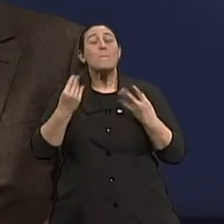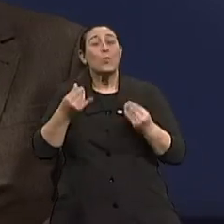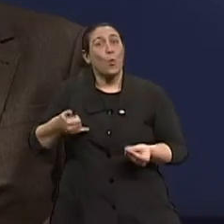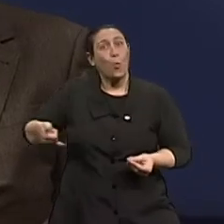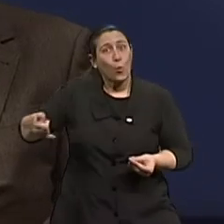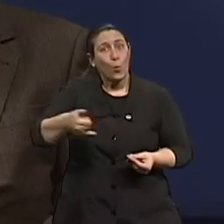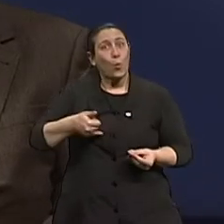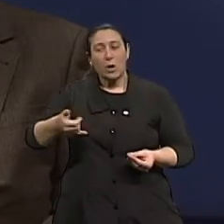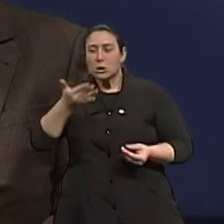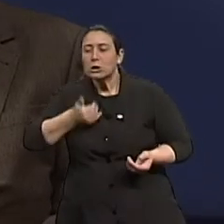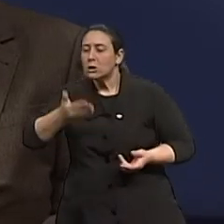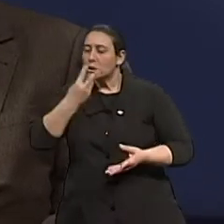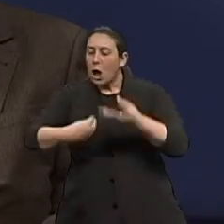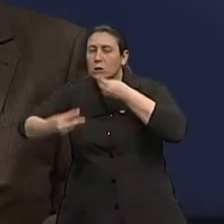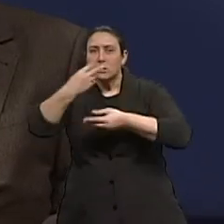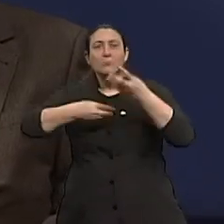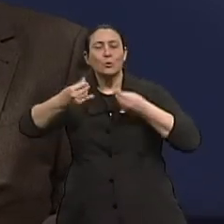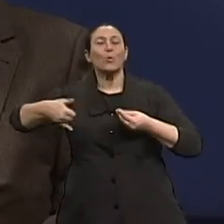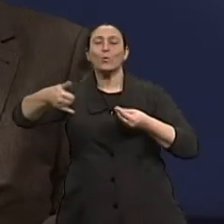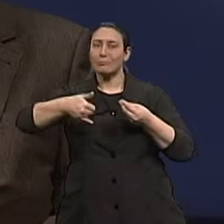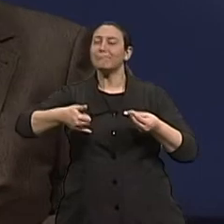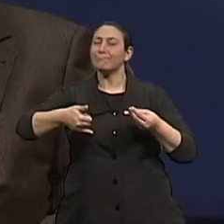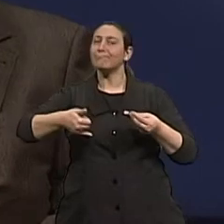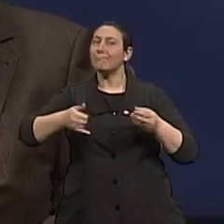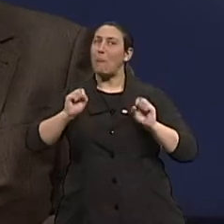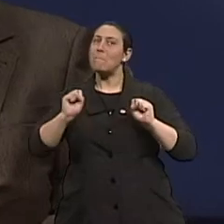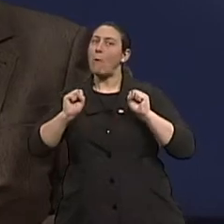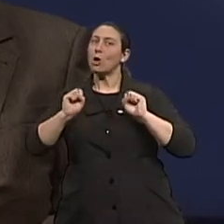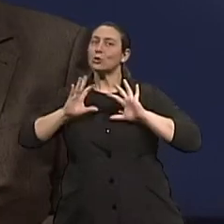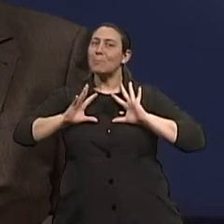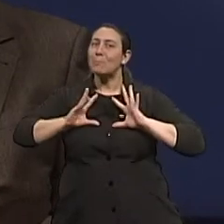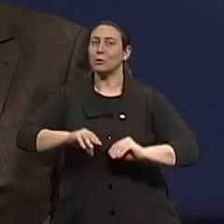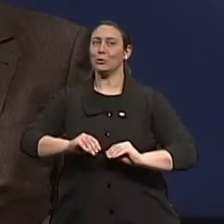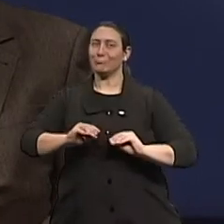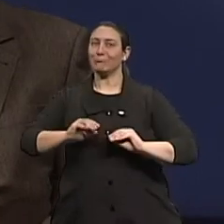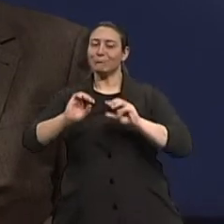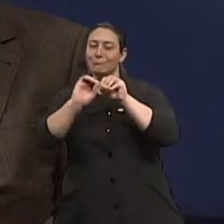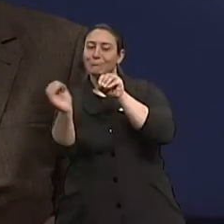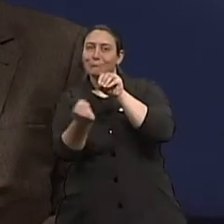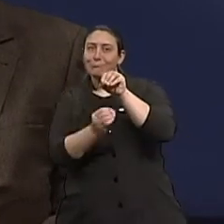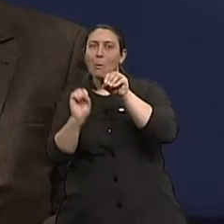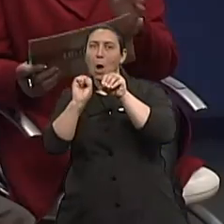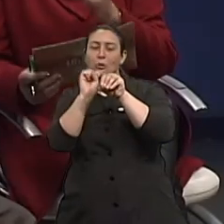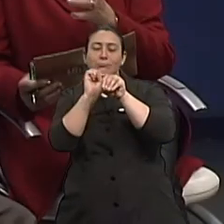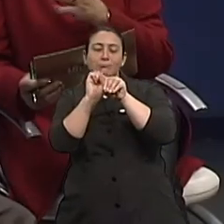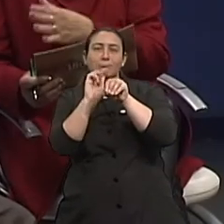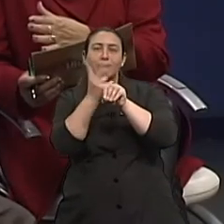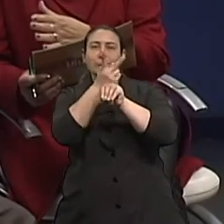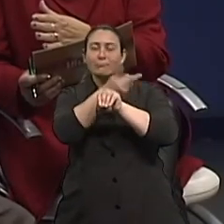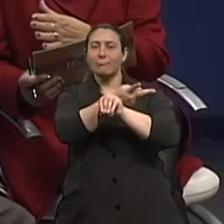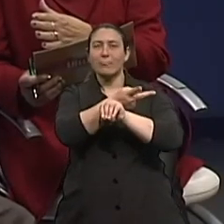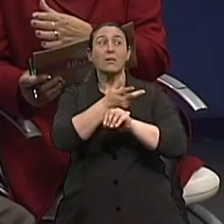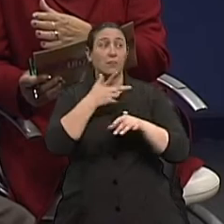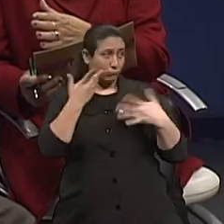parecem, de fato, estarem relacionados à incidência maior de câncer de intestino. Ou seja, hábitos